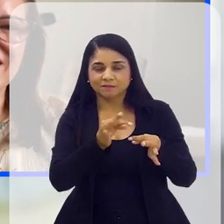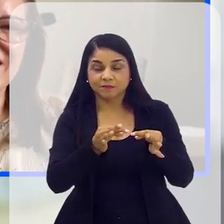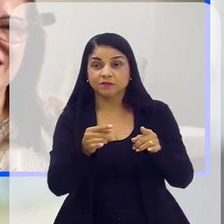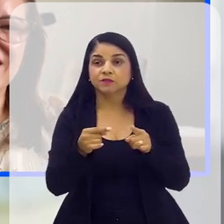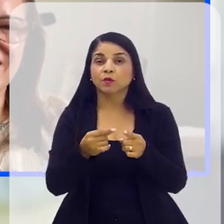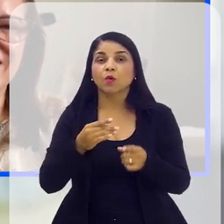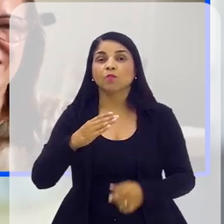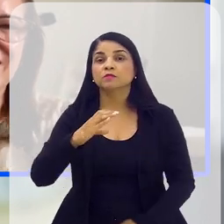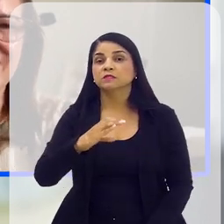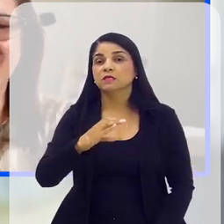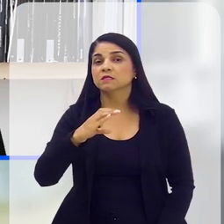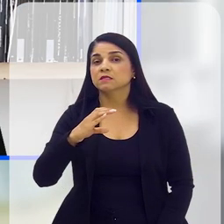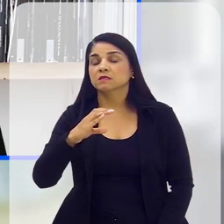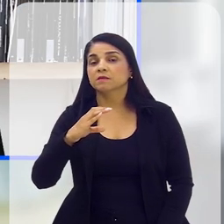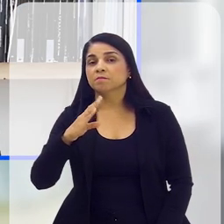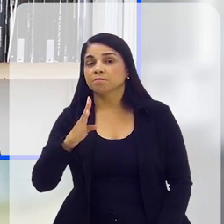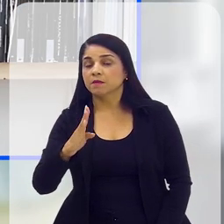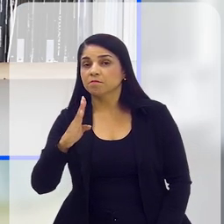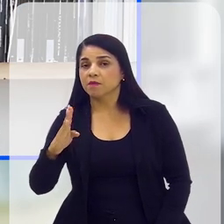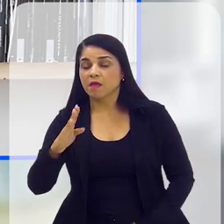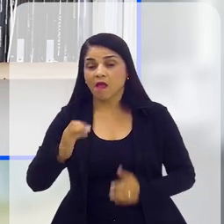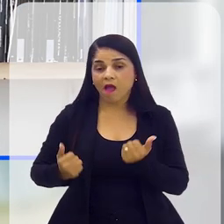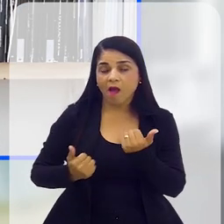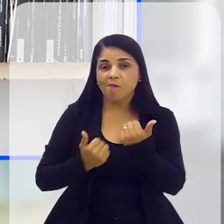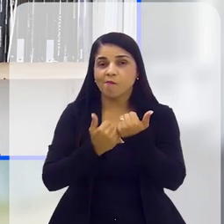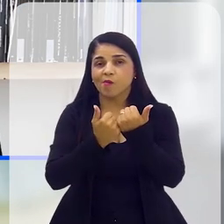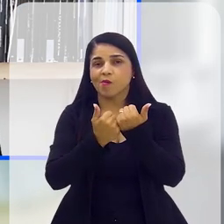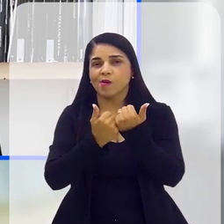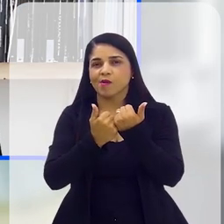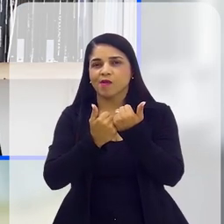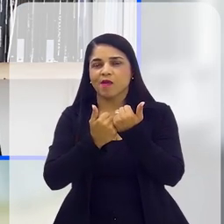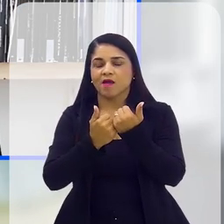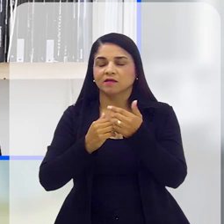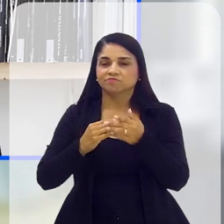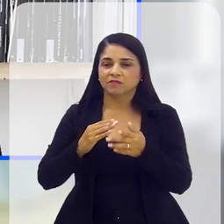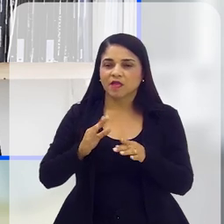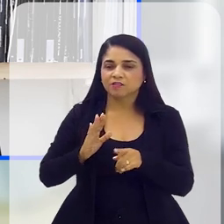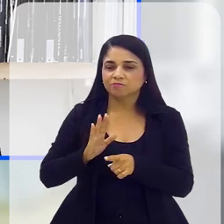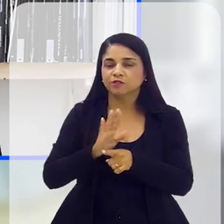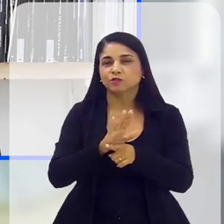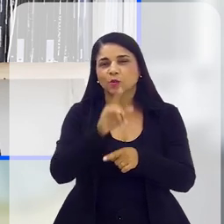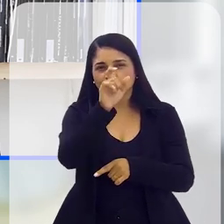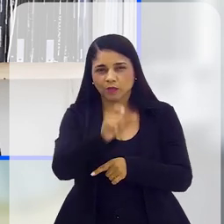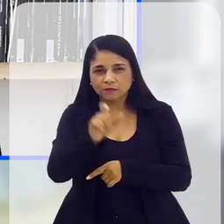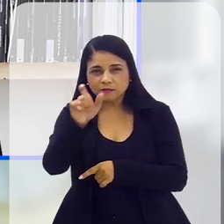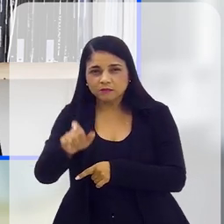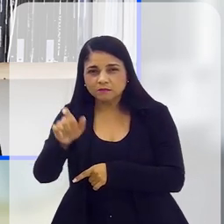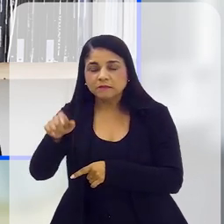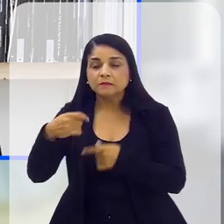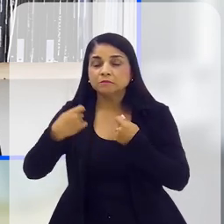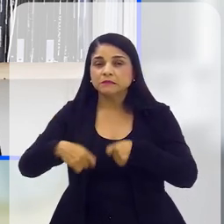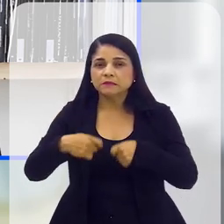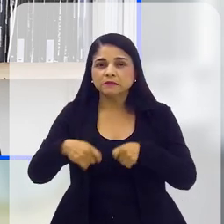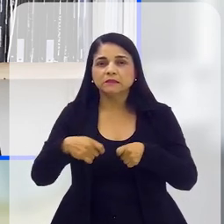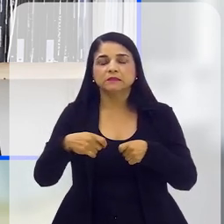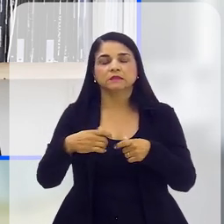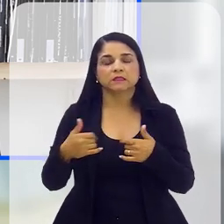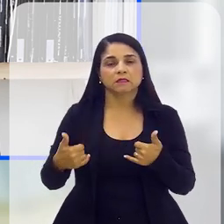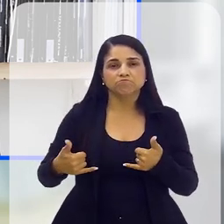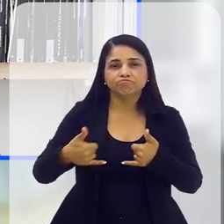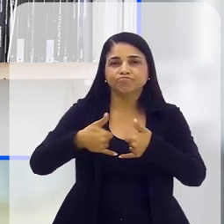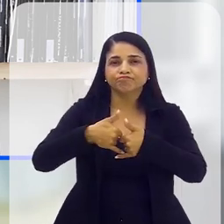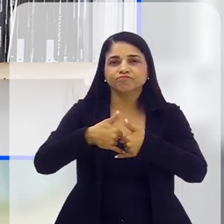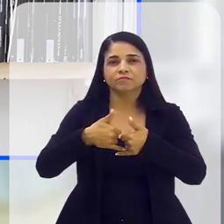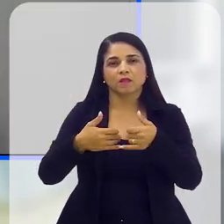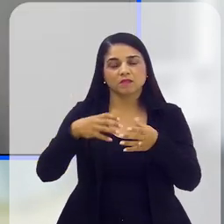o CVV em si, ele atua nesse apoio emocional, né? Nessa ajuda a quem precisa e recorre aos canais do Centro de Apoio à